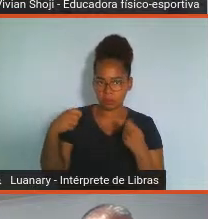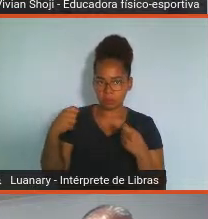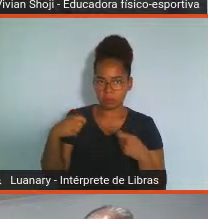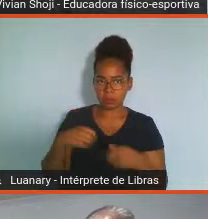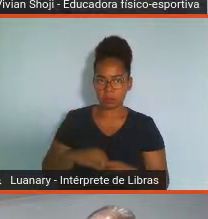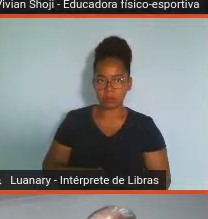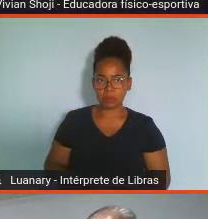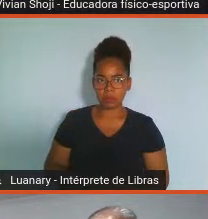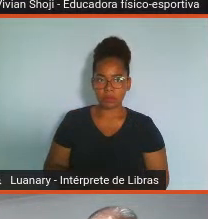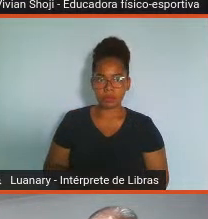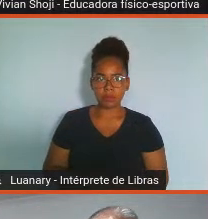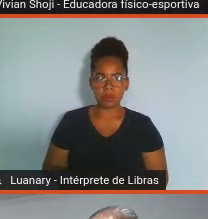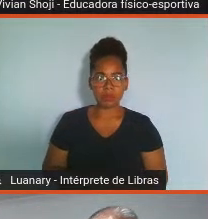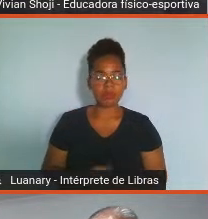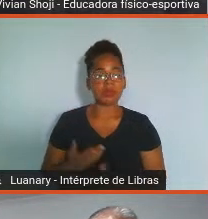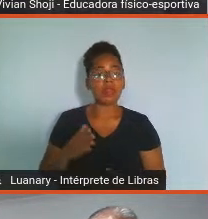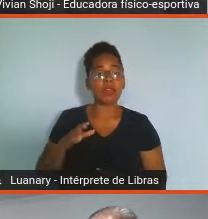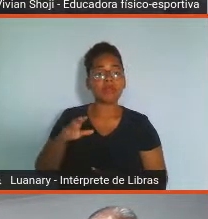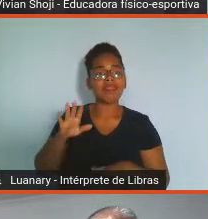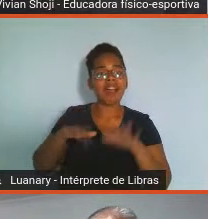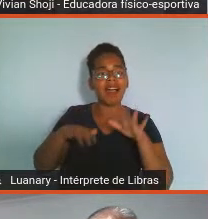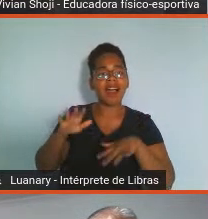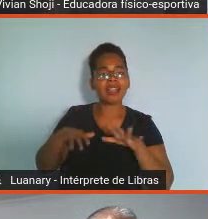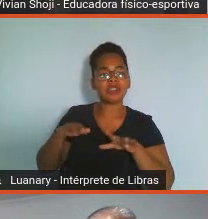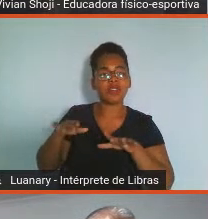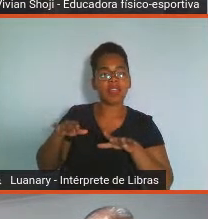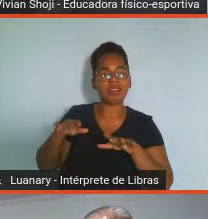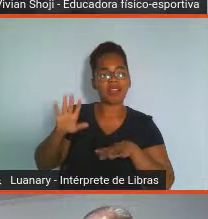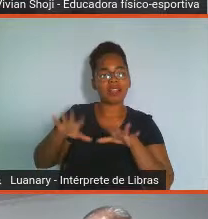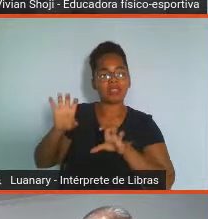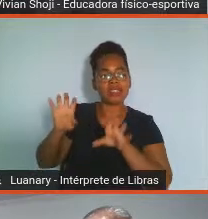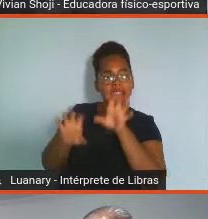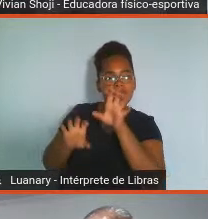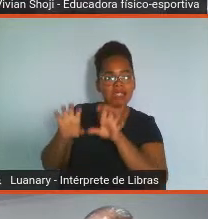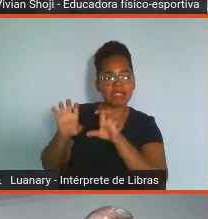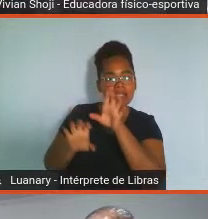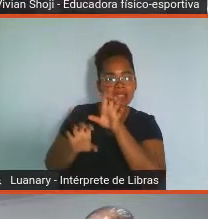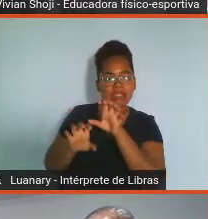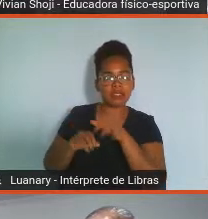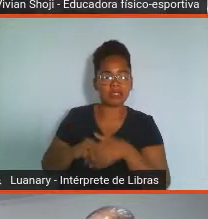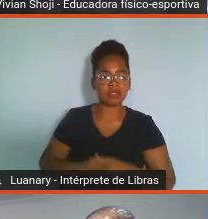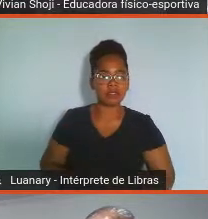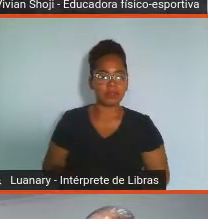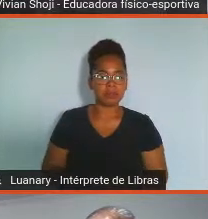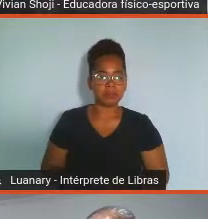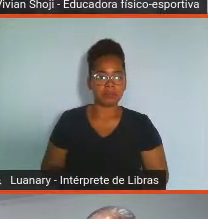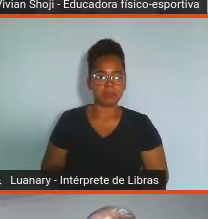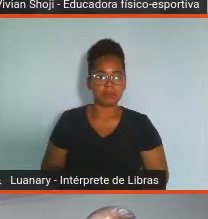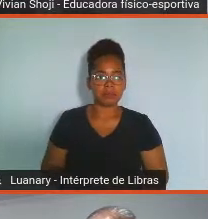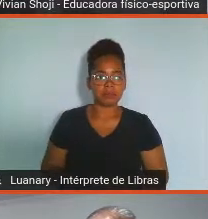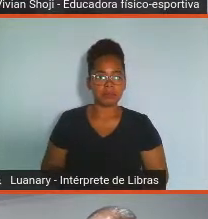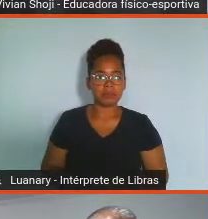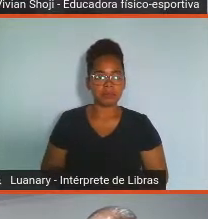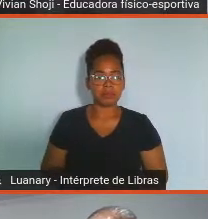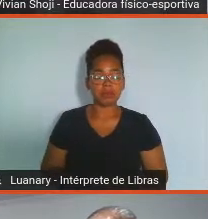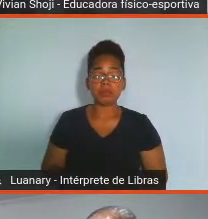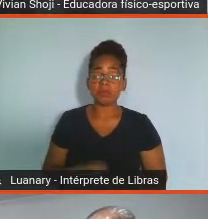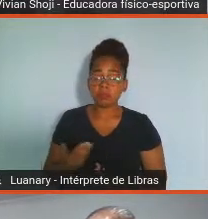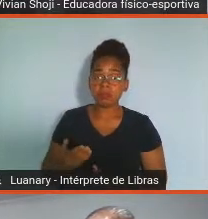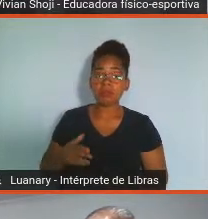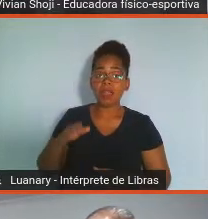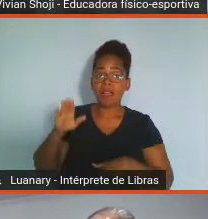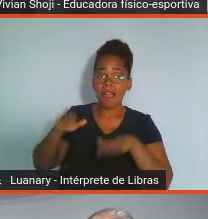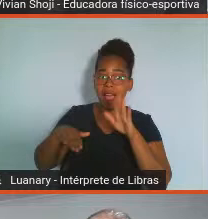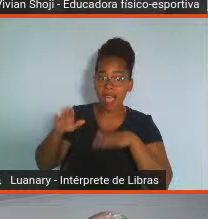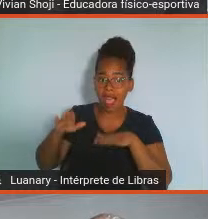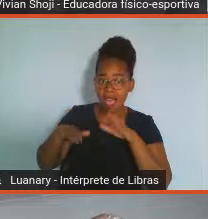Às vezes está travando... Um outro olhar... Às está travando... Víbia? Oi? Às vezes está